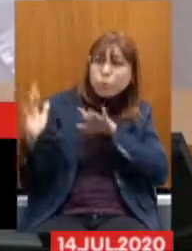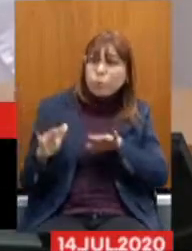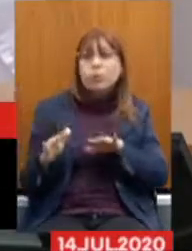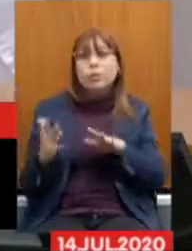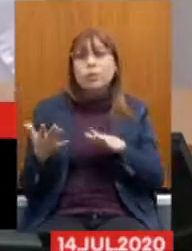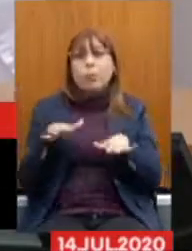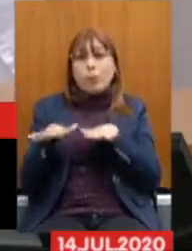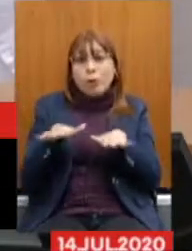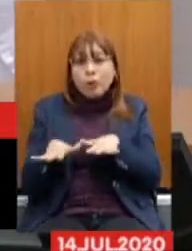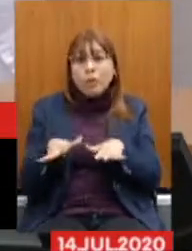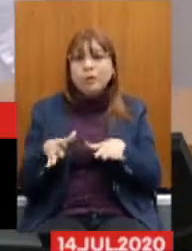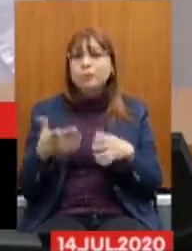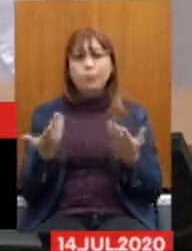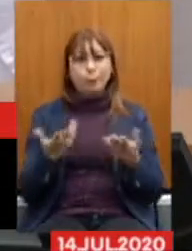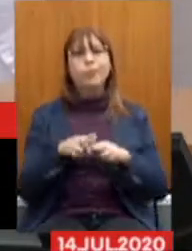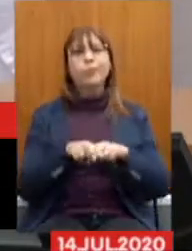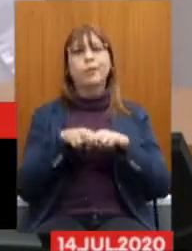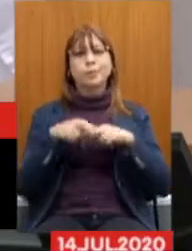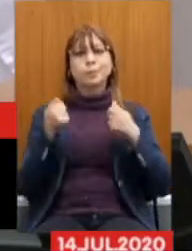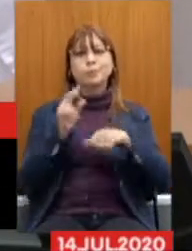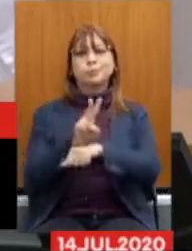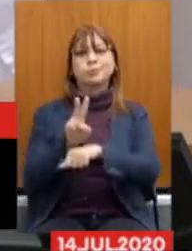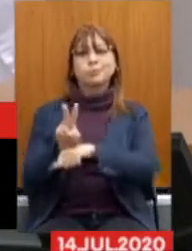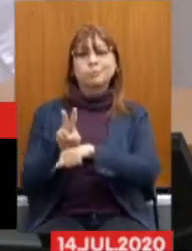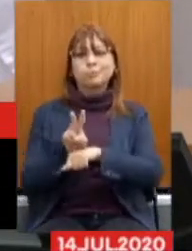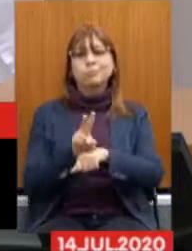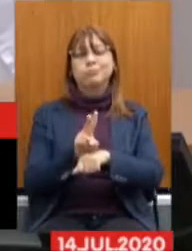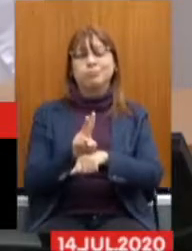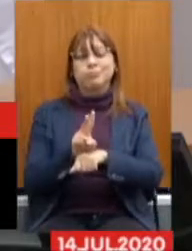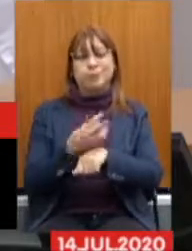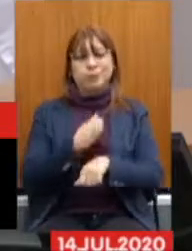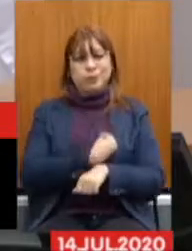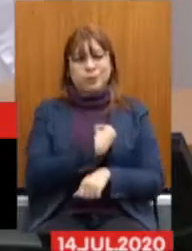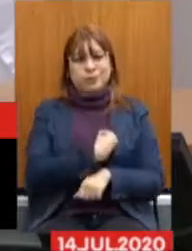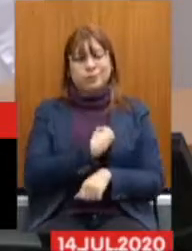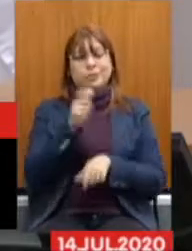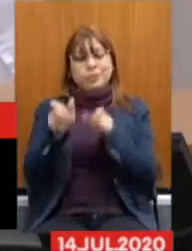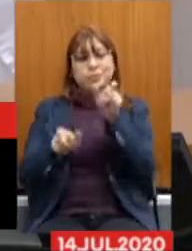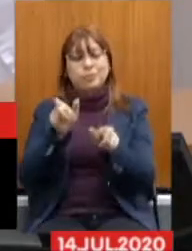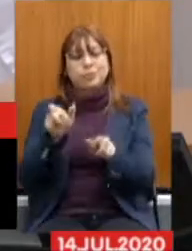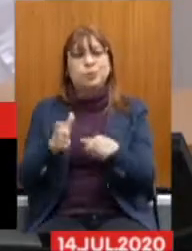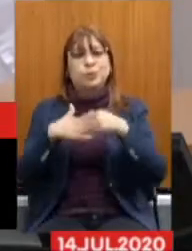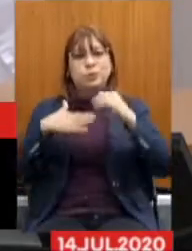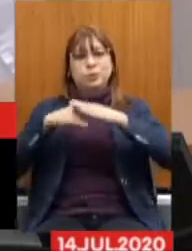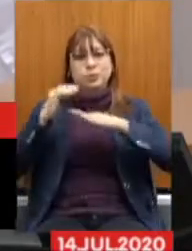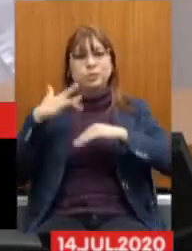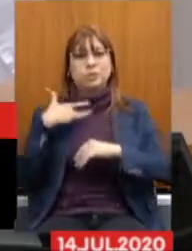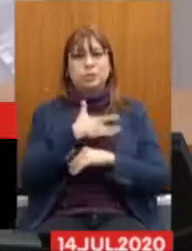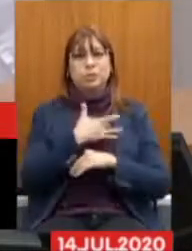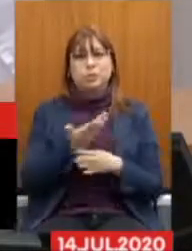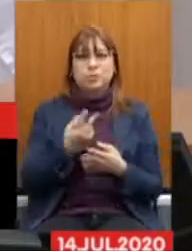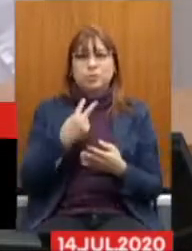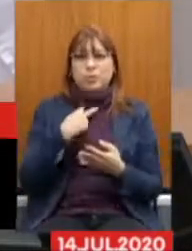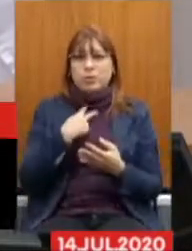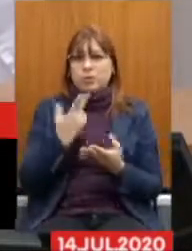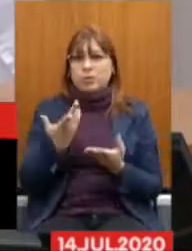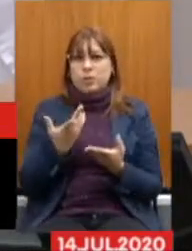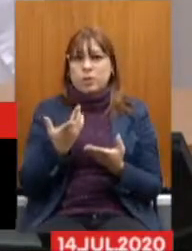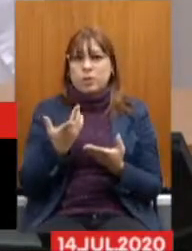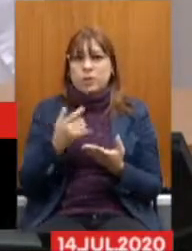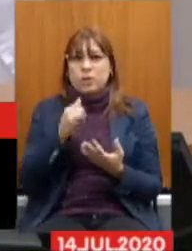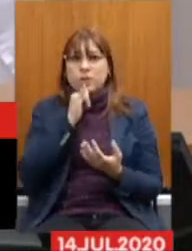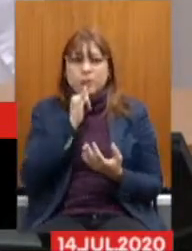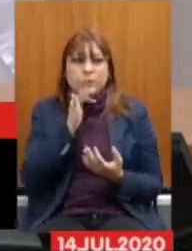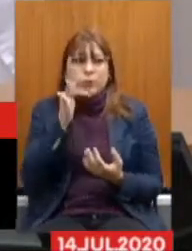Que a gente está dizendo aqui Que é o de Preservar a vida Dos profissionais de saúde A gente não quer Ter que disputar Colocar alguém Disputando respirador